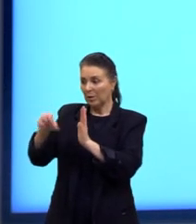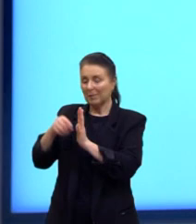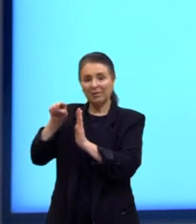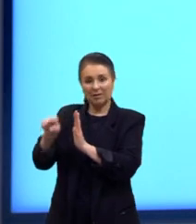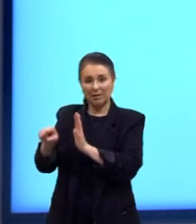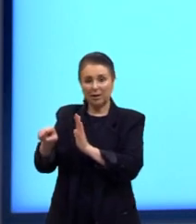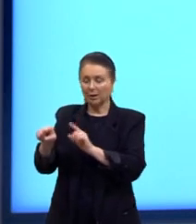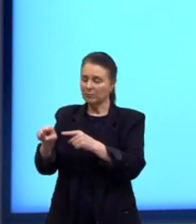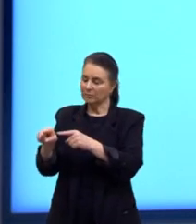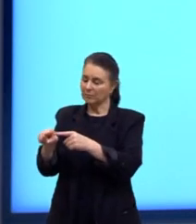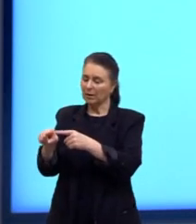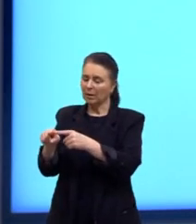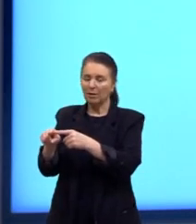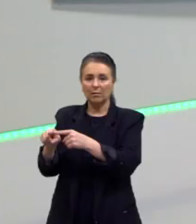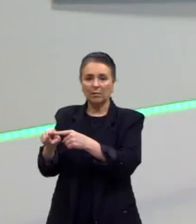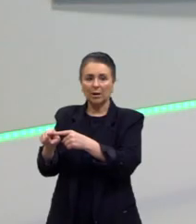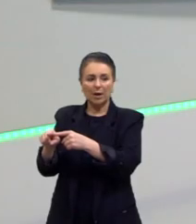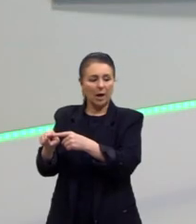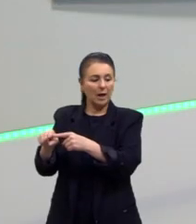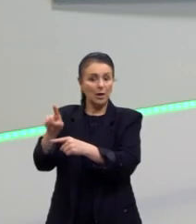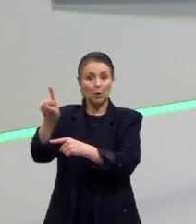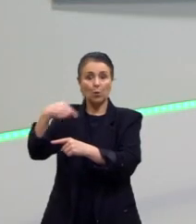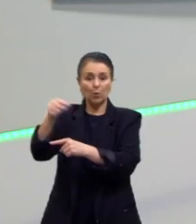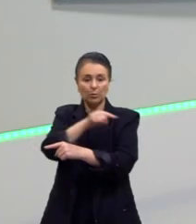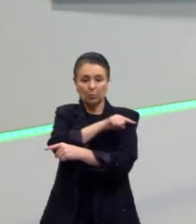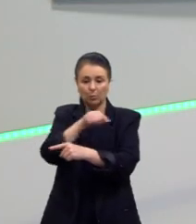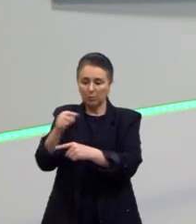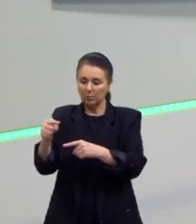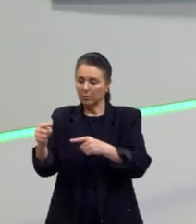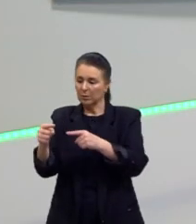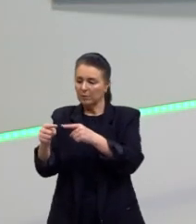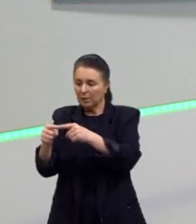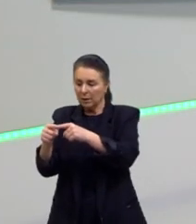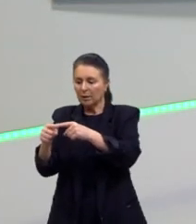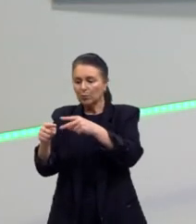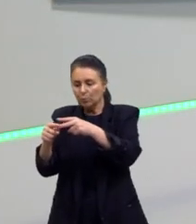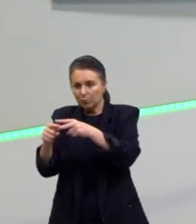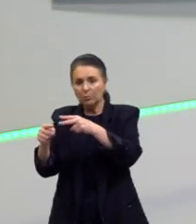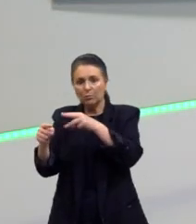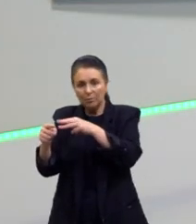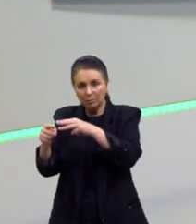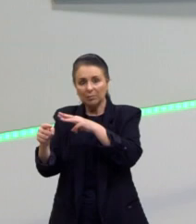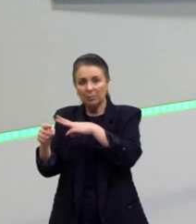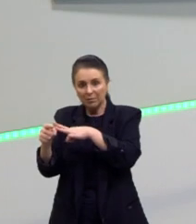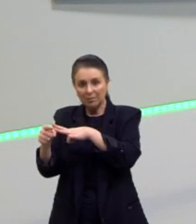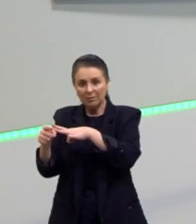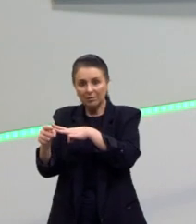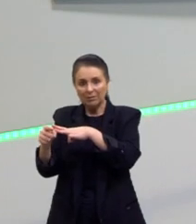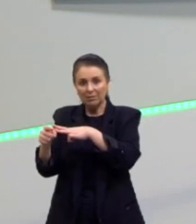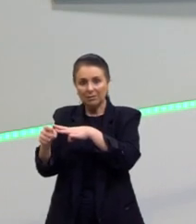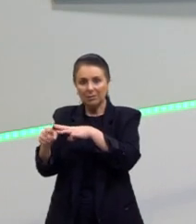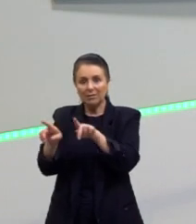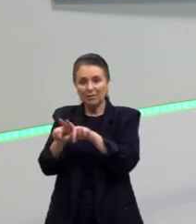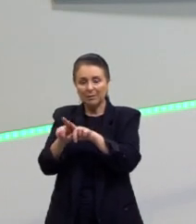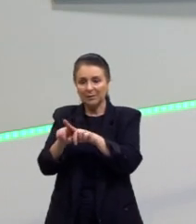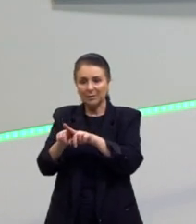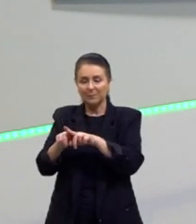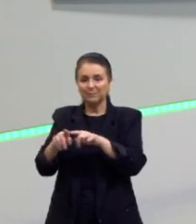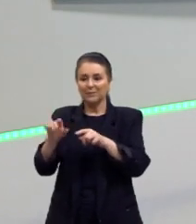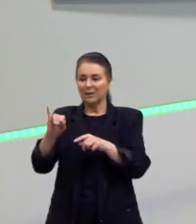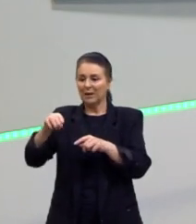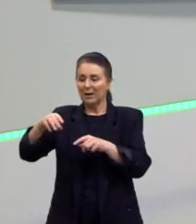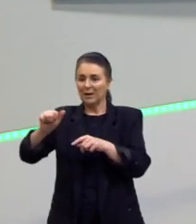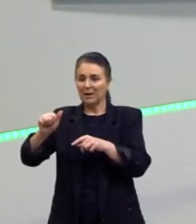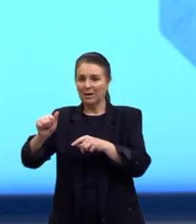coloquei na imagem um ímã em contato com um eclipse, né? De papel. Então, se a gente deixasse, né? Por exemplo, um ímã em contato com